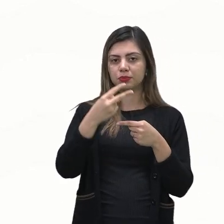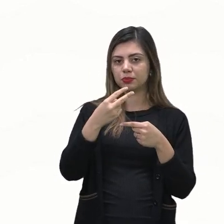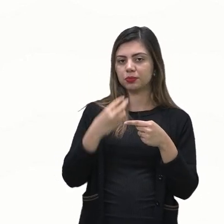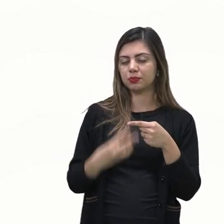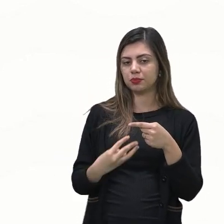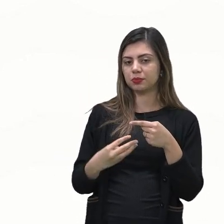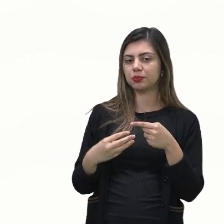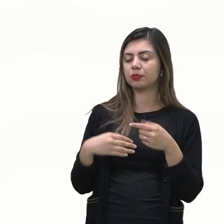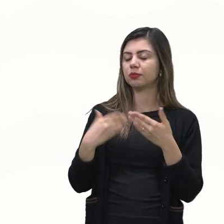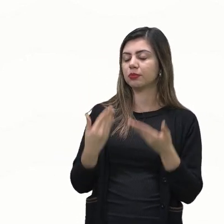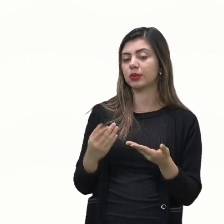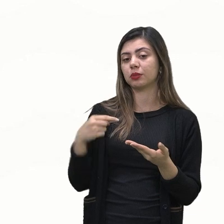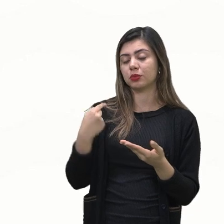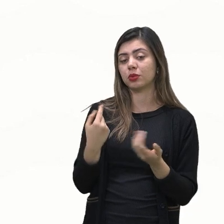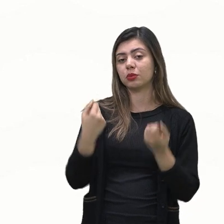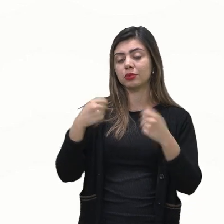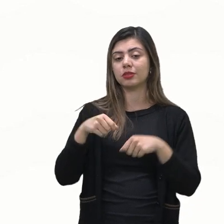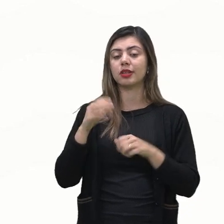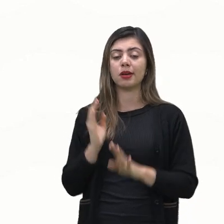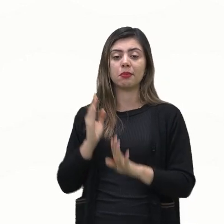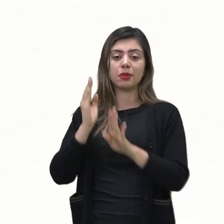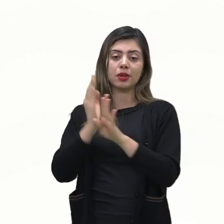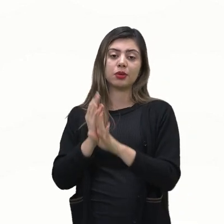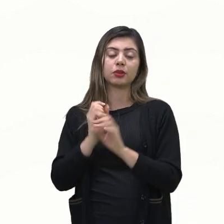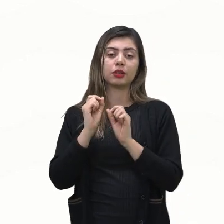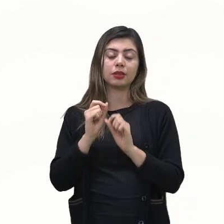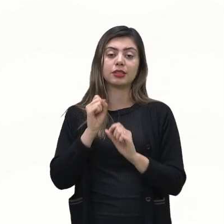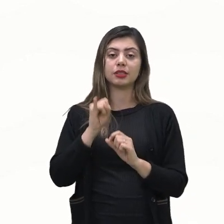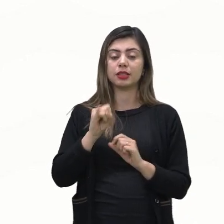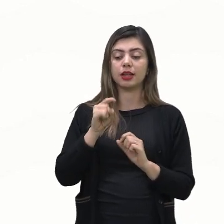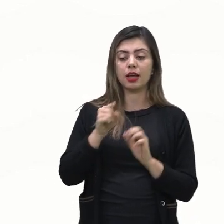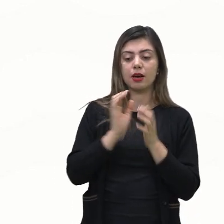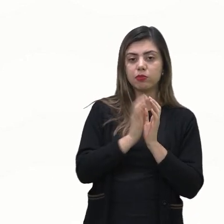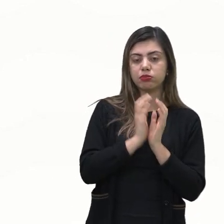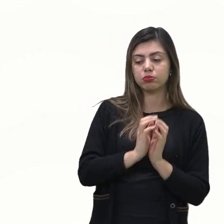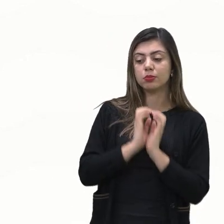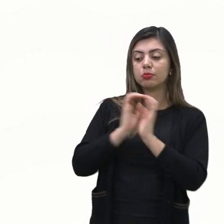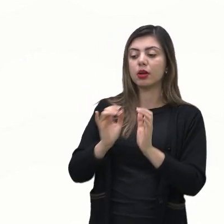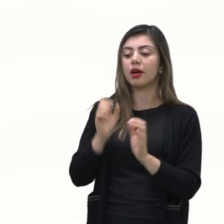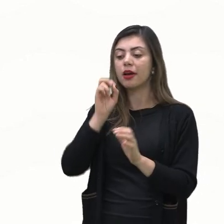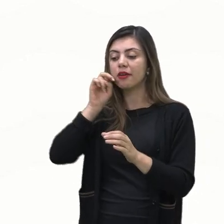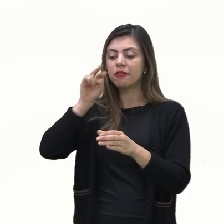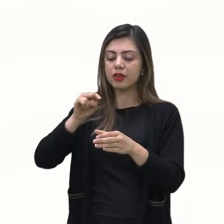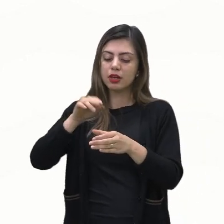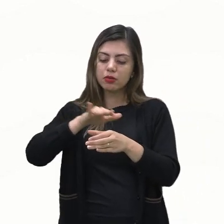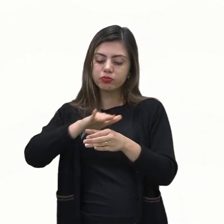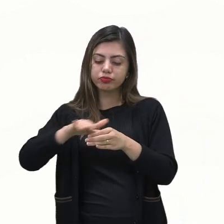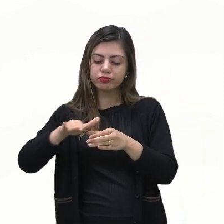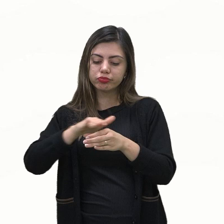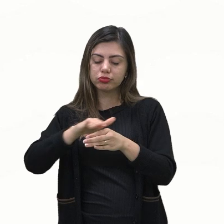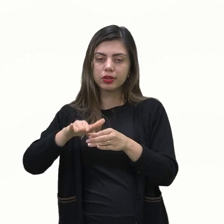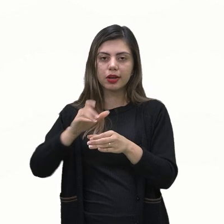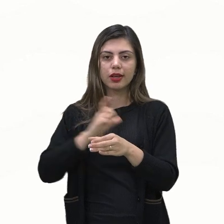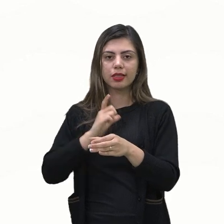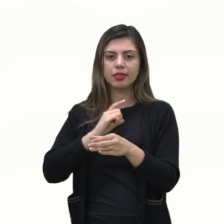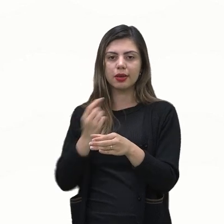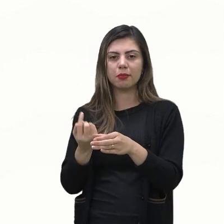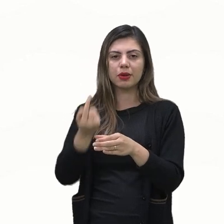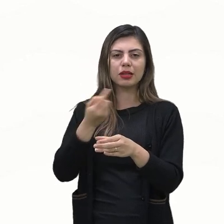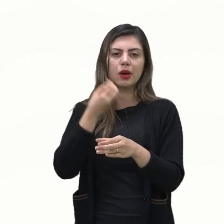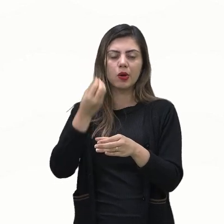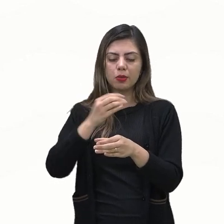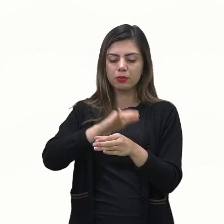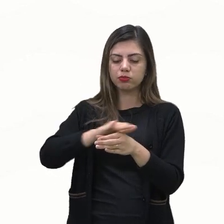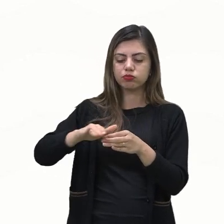a nossa probabilidade de ao lançar um dado e nesse nesse dado ter a face voltada para cima